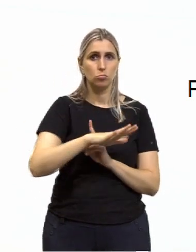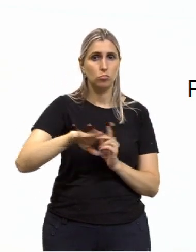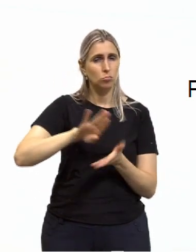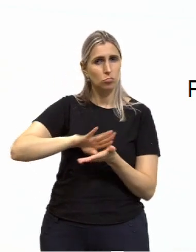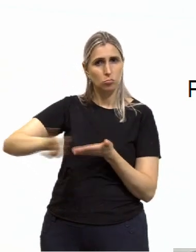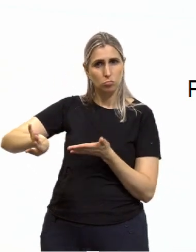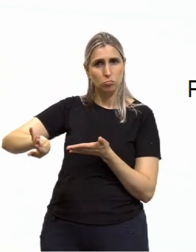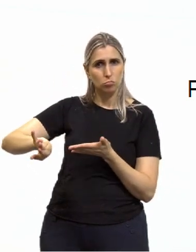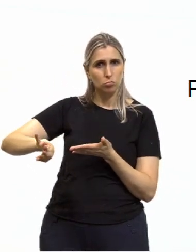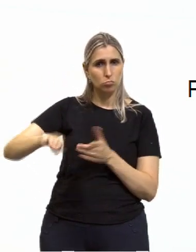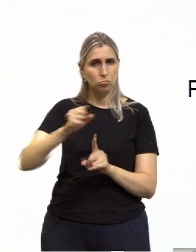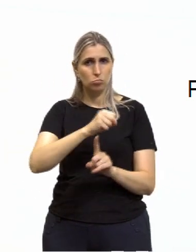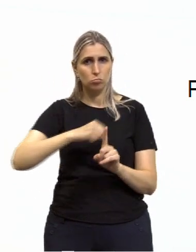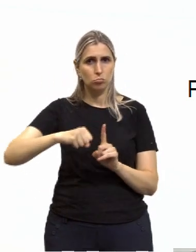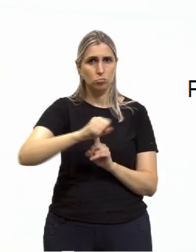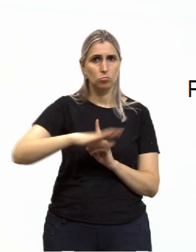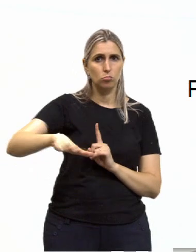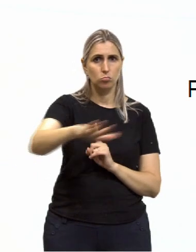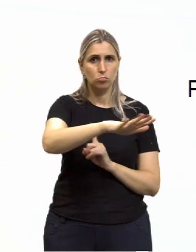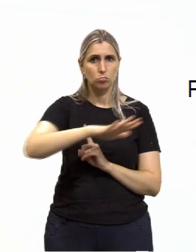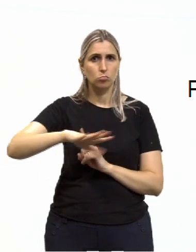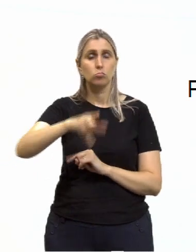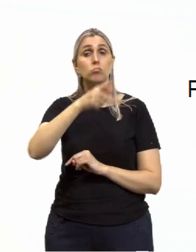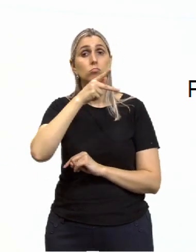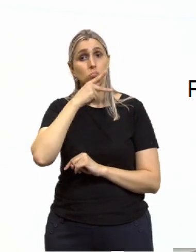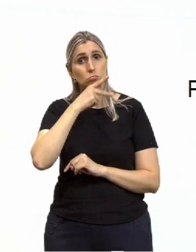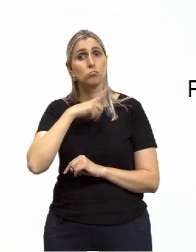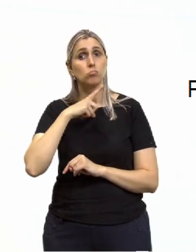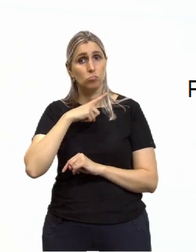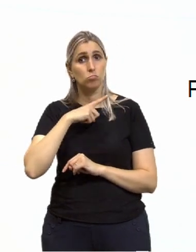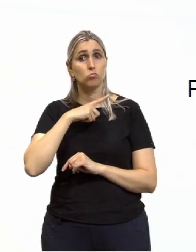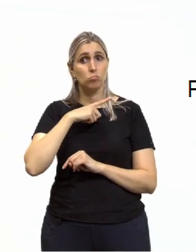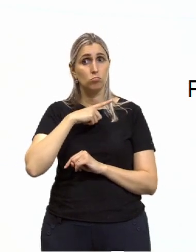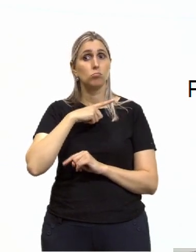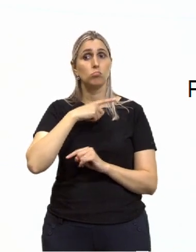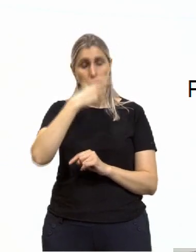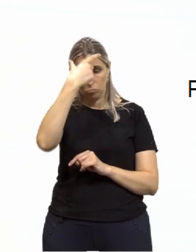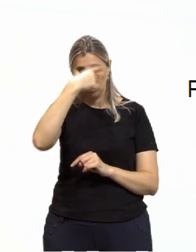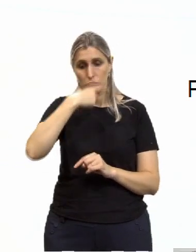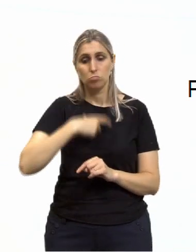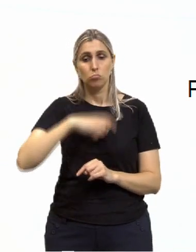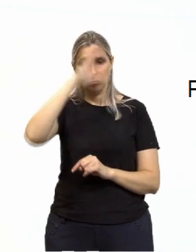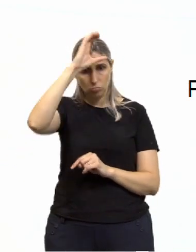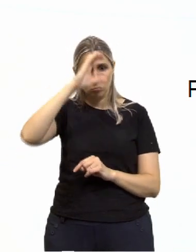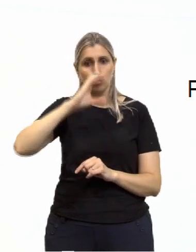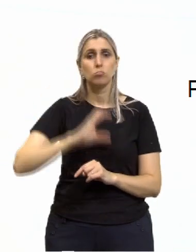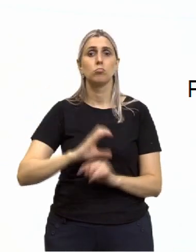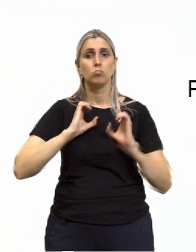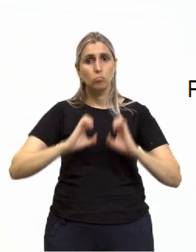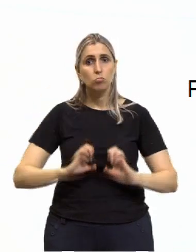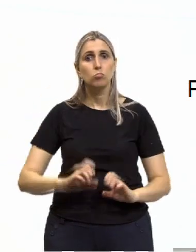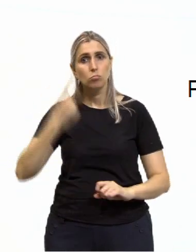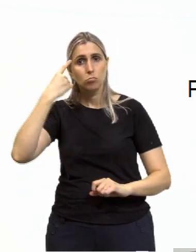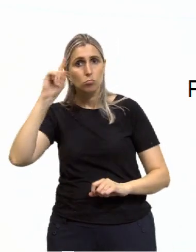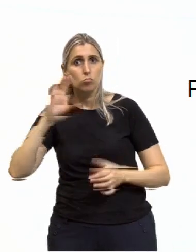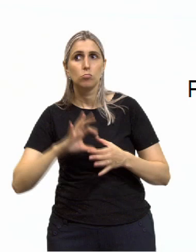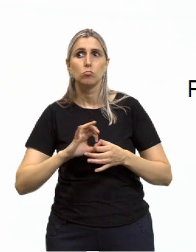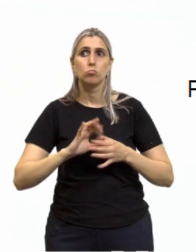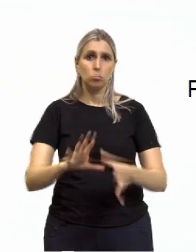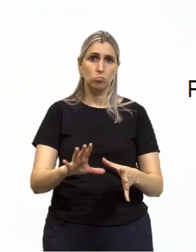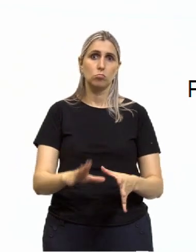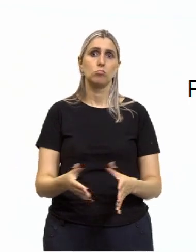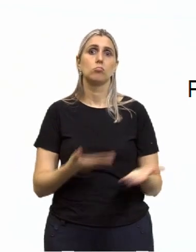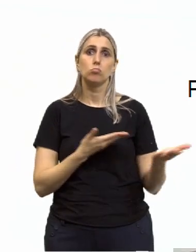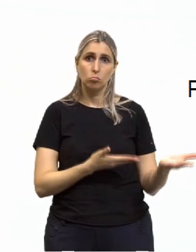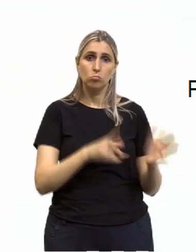tira a ideia aqui do social como para Platão, sujeito ético, cidadão, e a ideia de liberdade